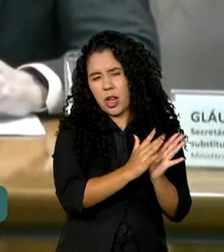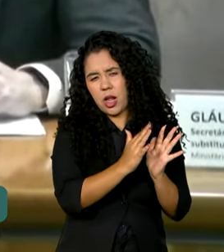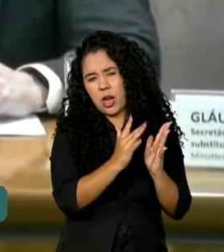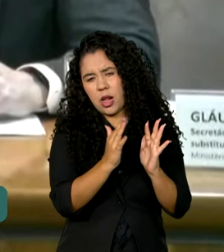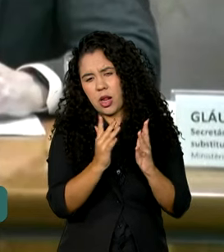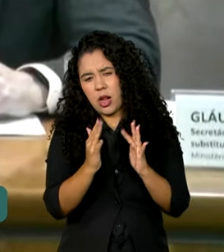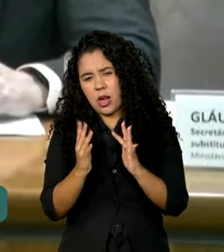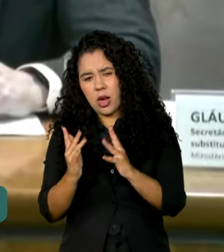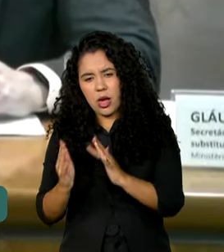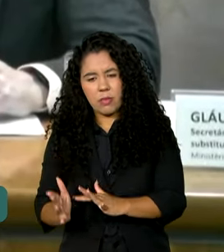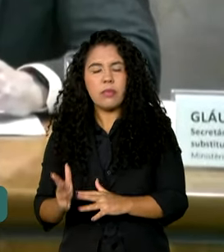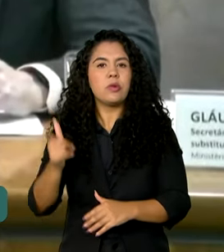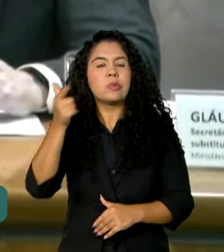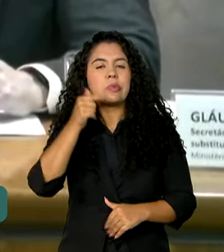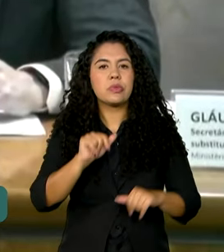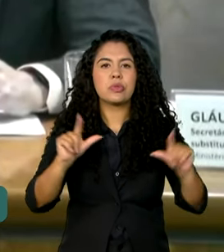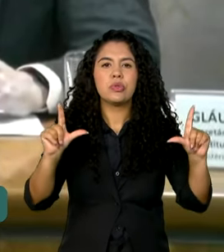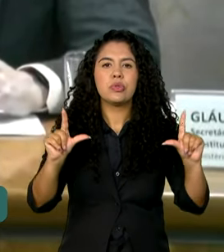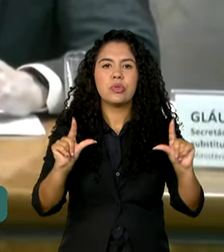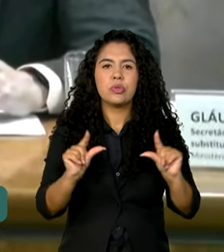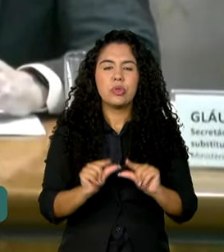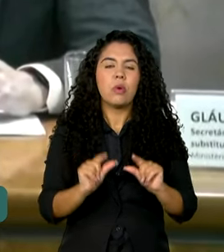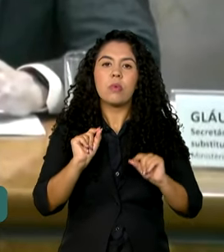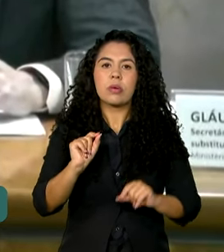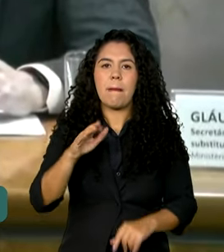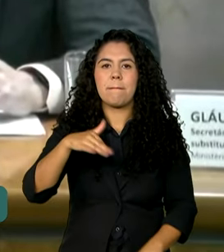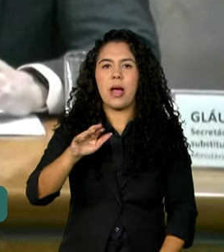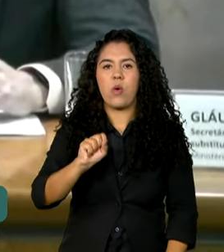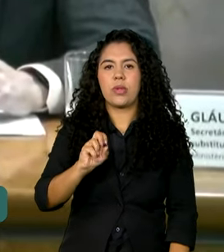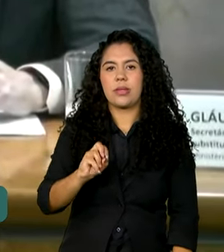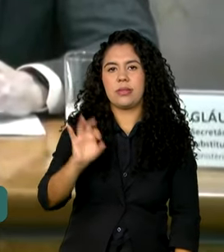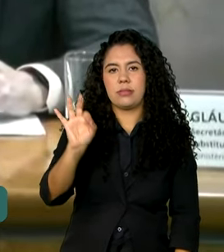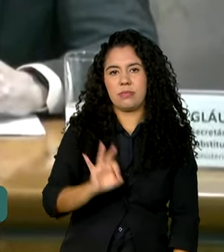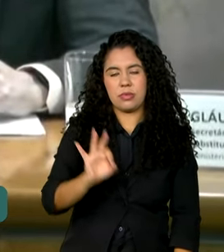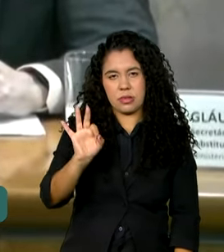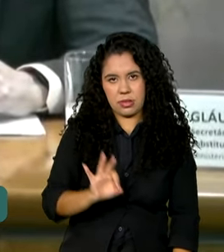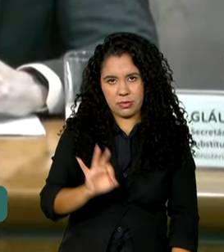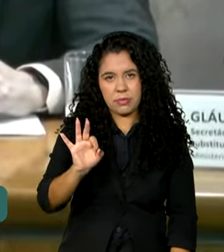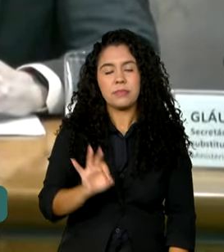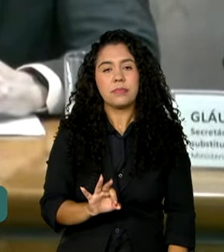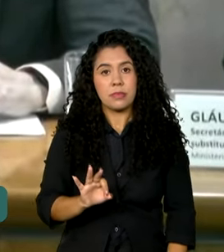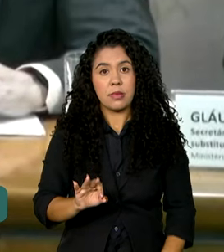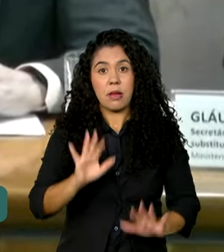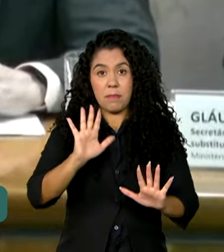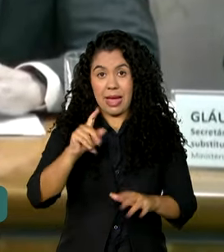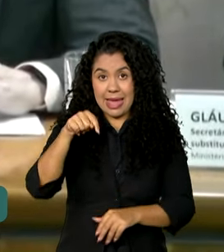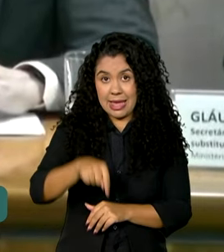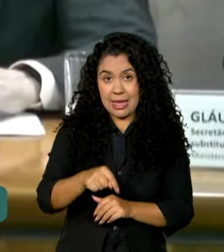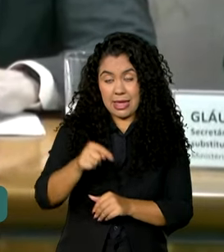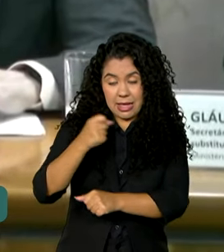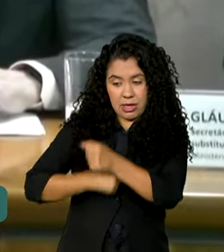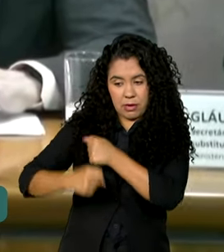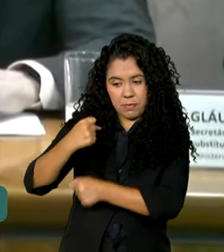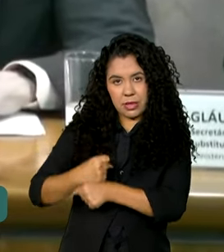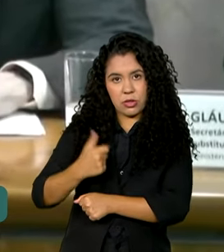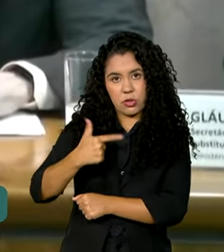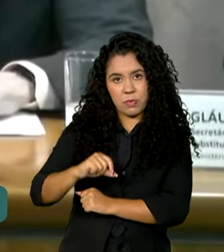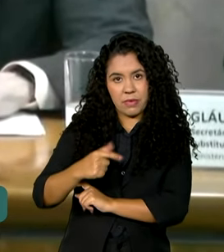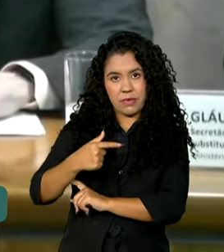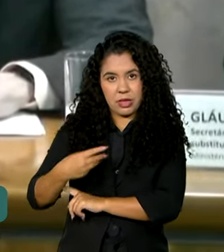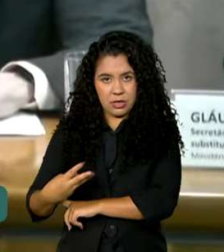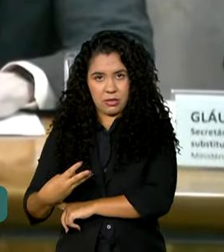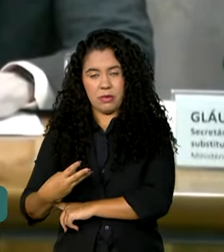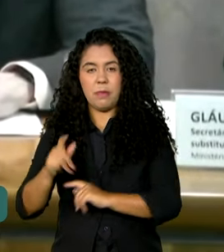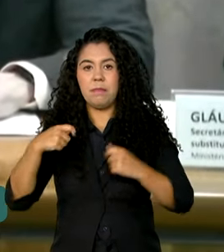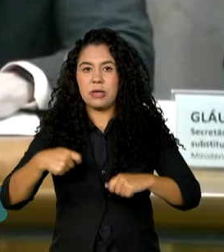está reduzindo o déficit primário em mais de 85%. Em 2023, lembrando que a gente teve que